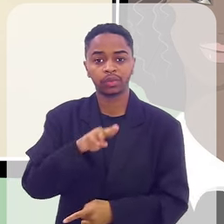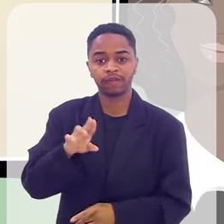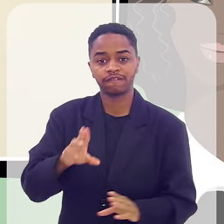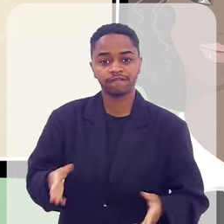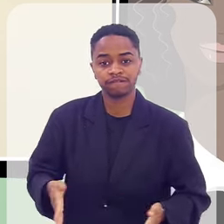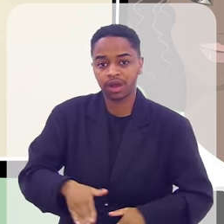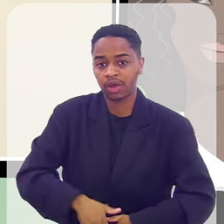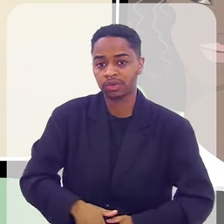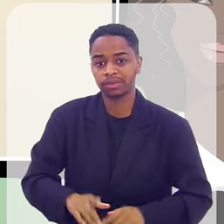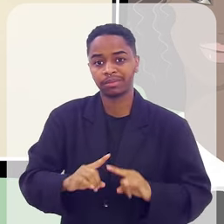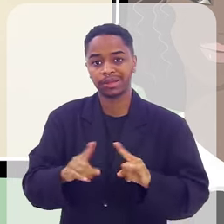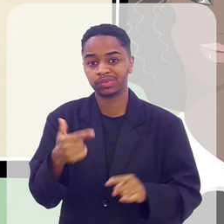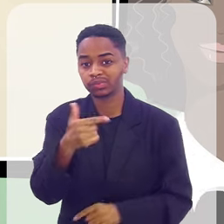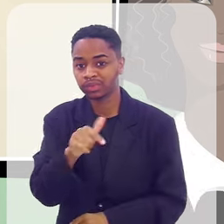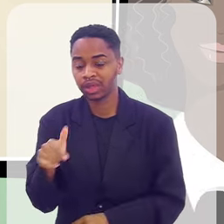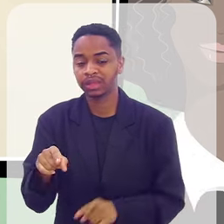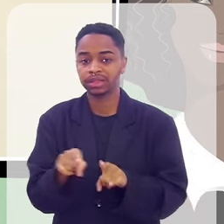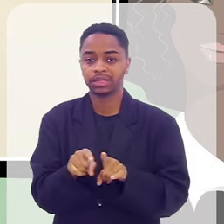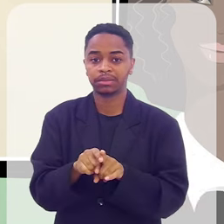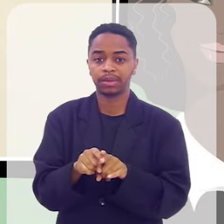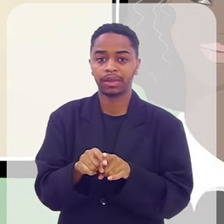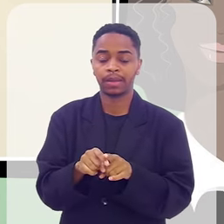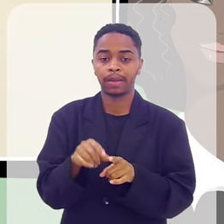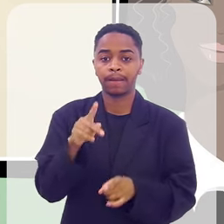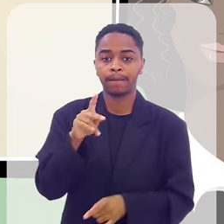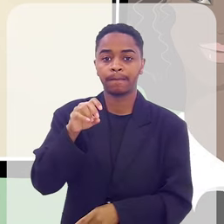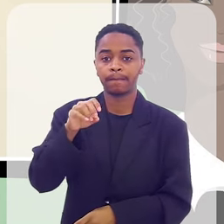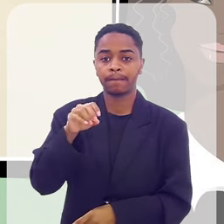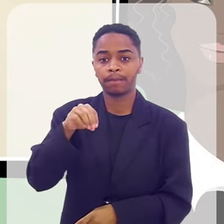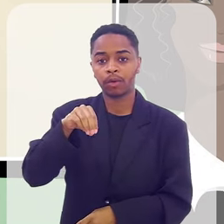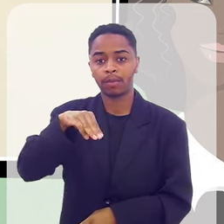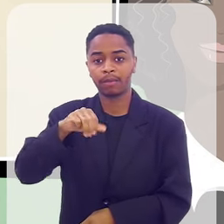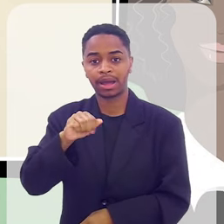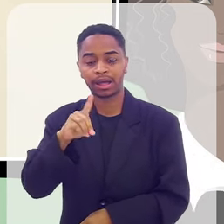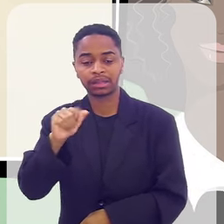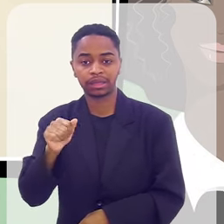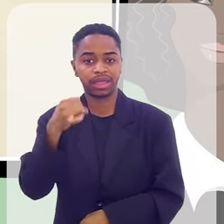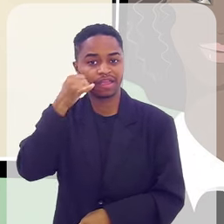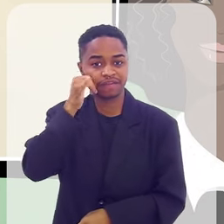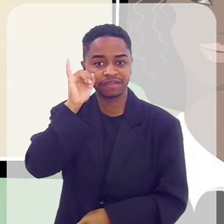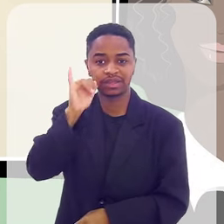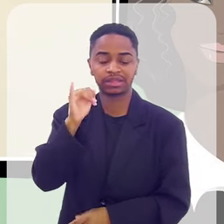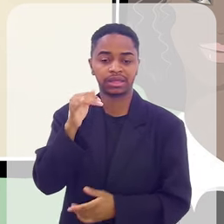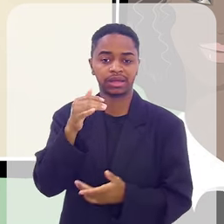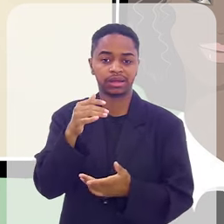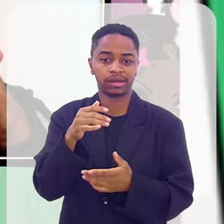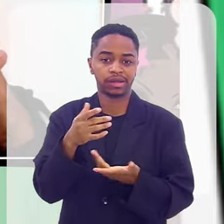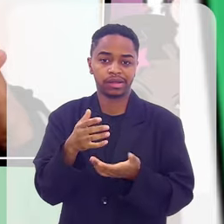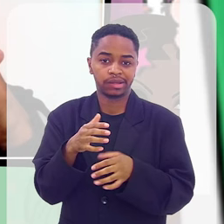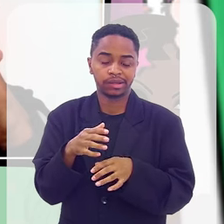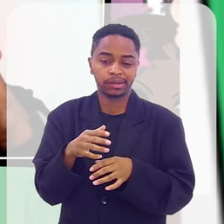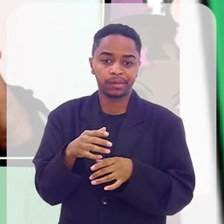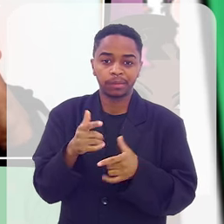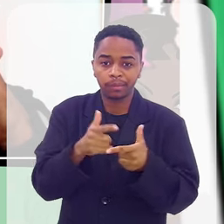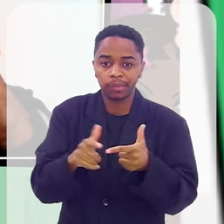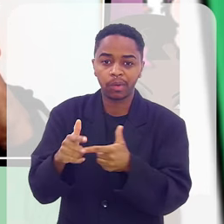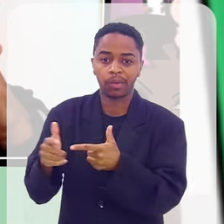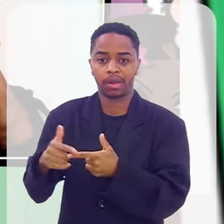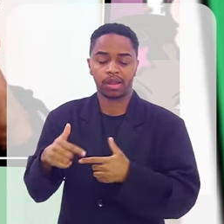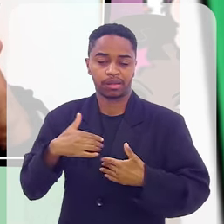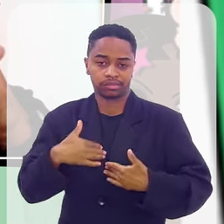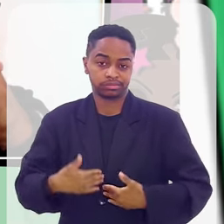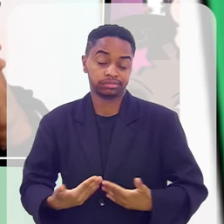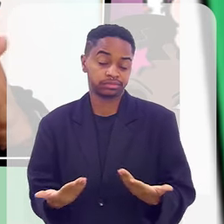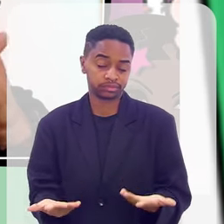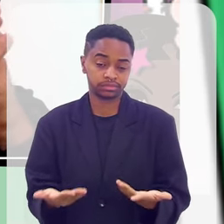não poder usar, ter uma pomada para evitar uma amassadura. E isso é muito necessário para a